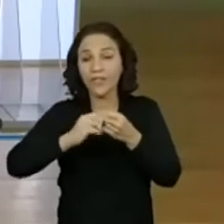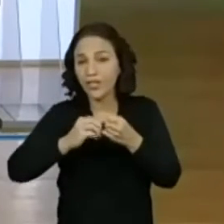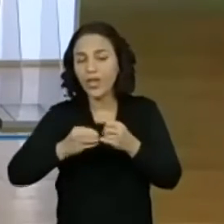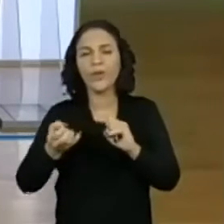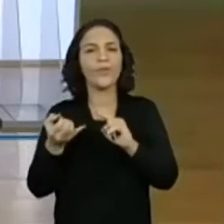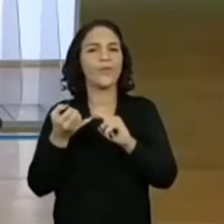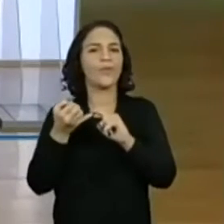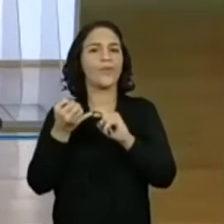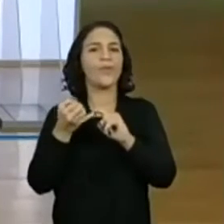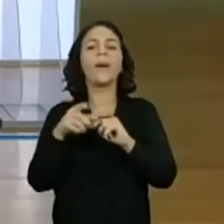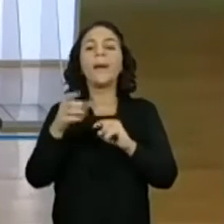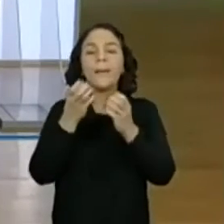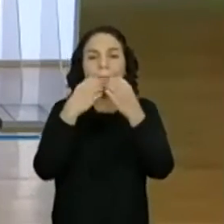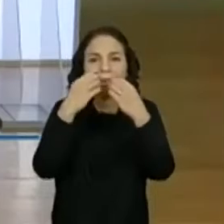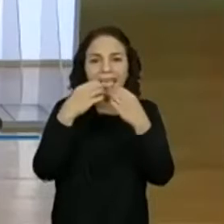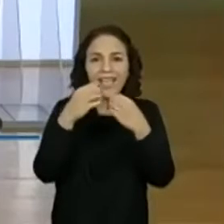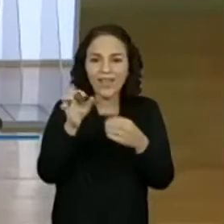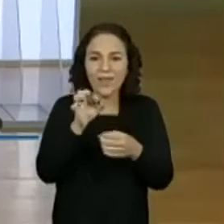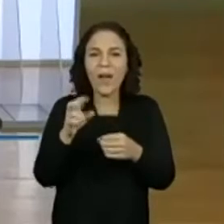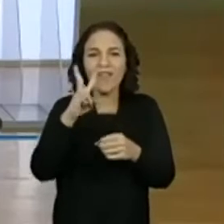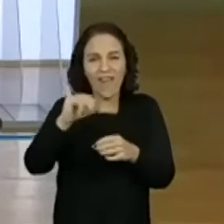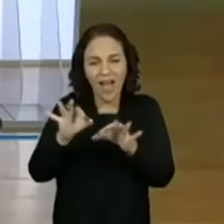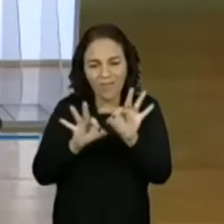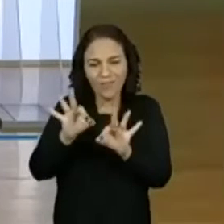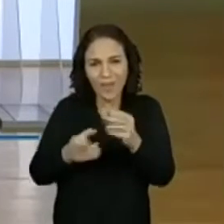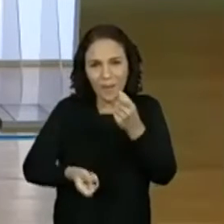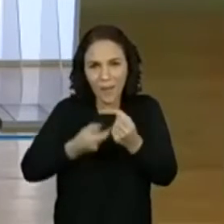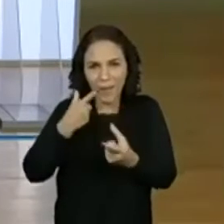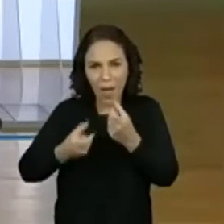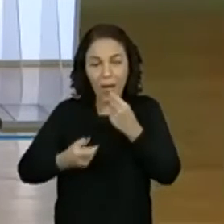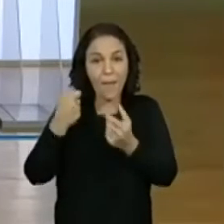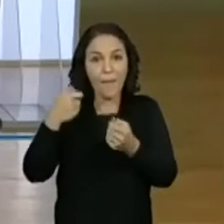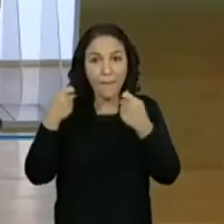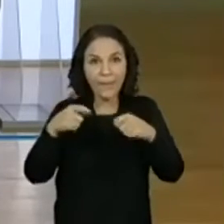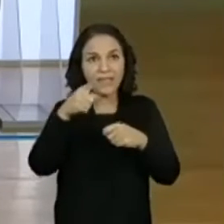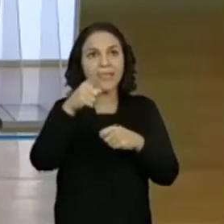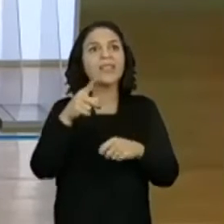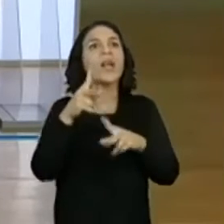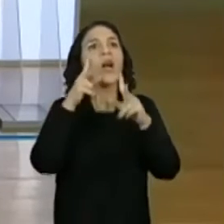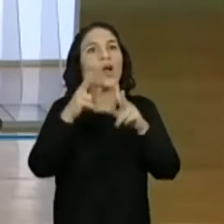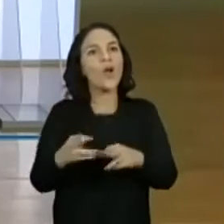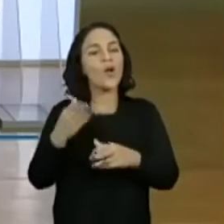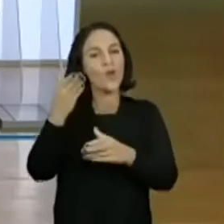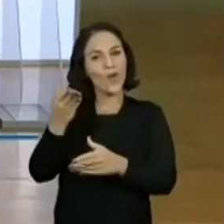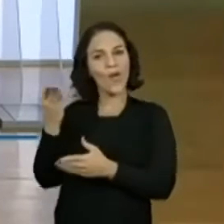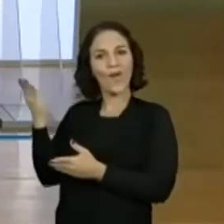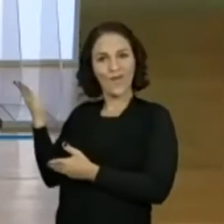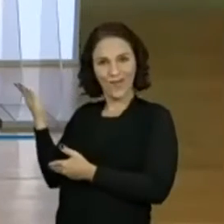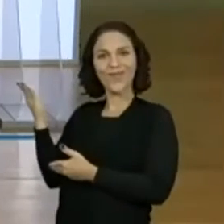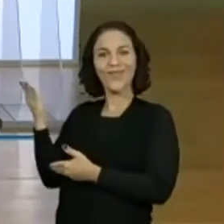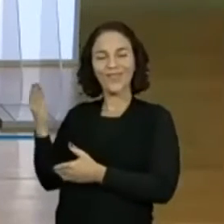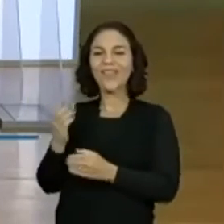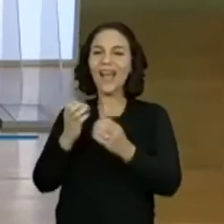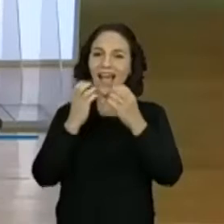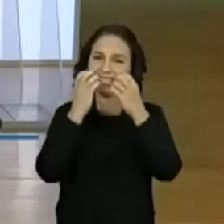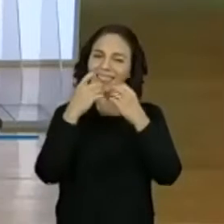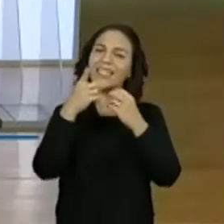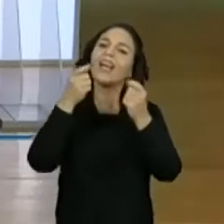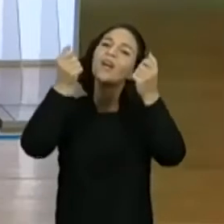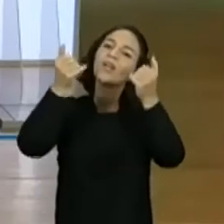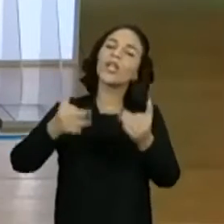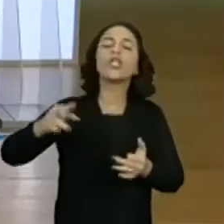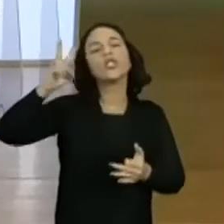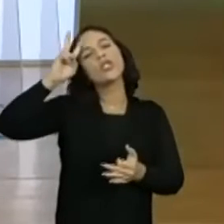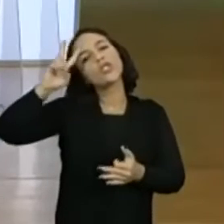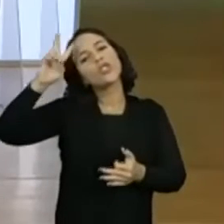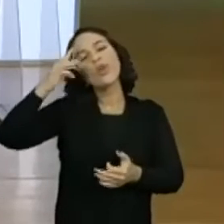assim, que a gente compra, que a gente tem em casa. E aí, vocês podem fazer. Não precisam debulhar o milho, igual a professora fez. Ela contextualizou a história